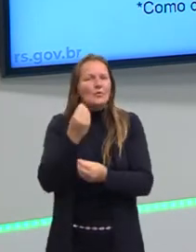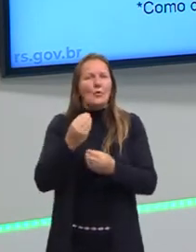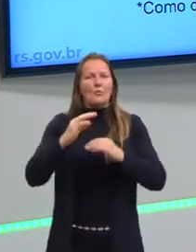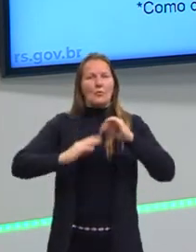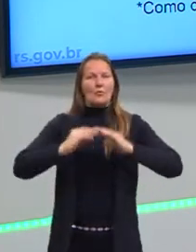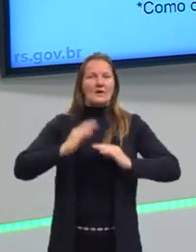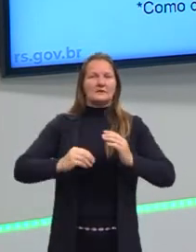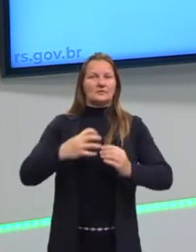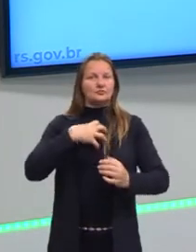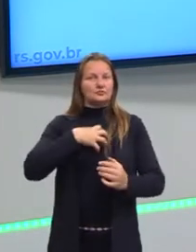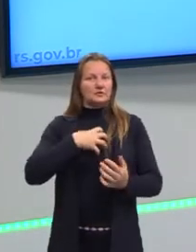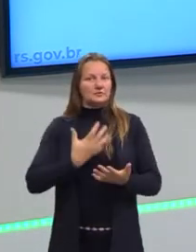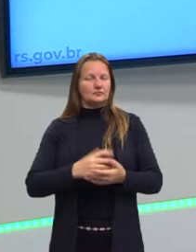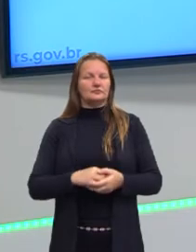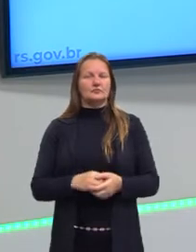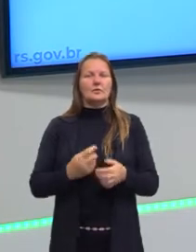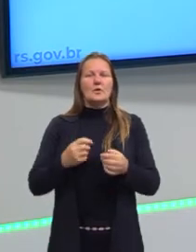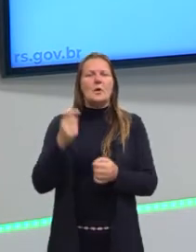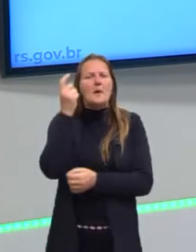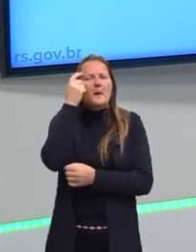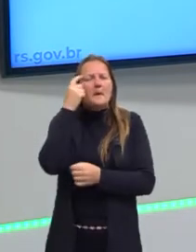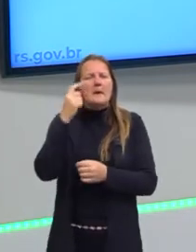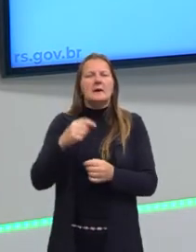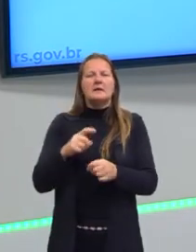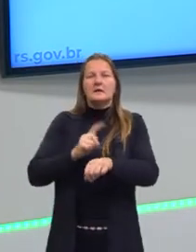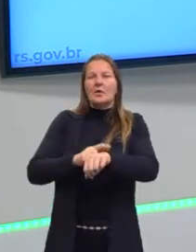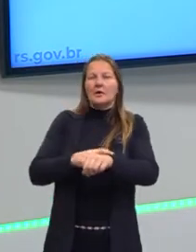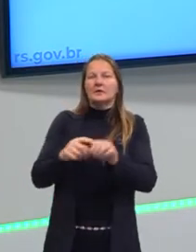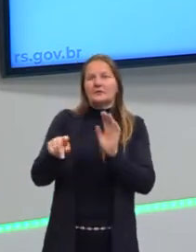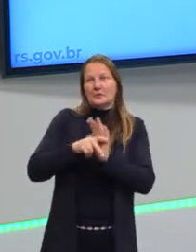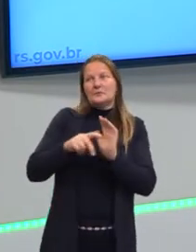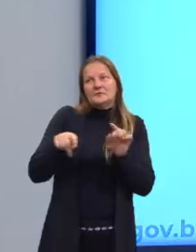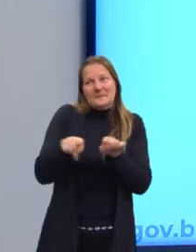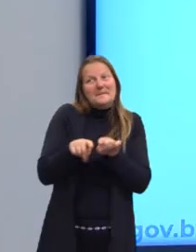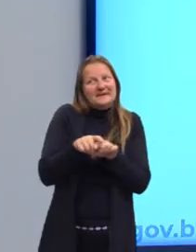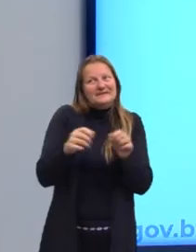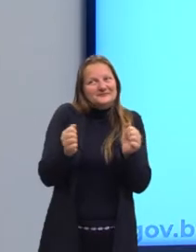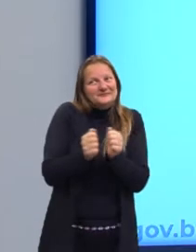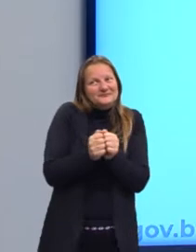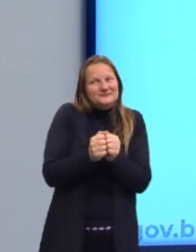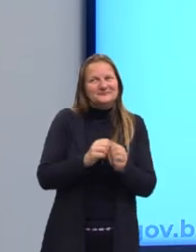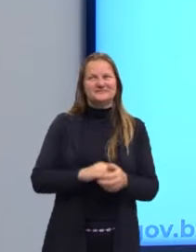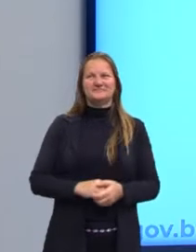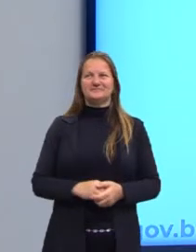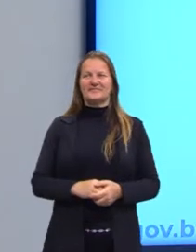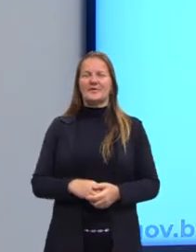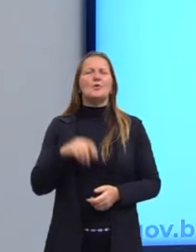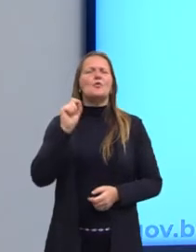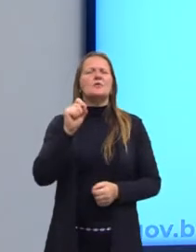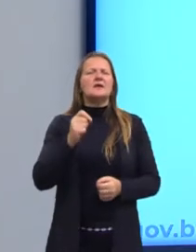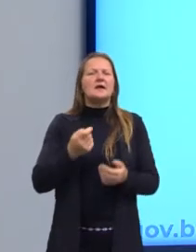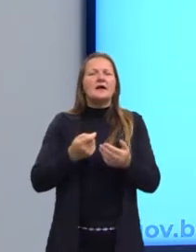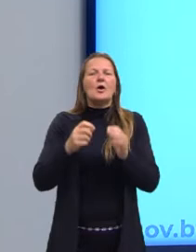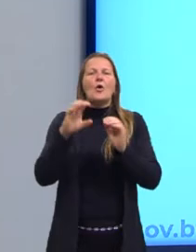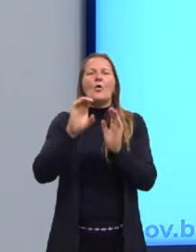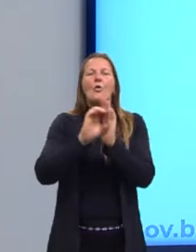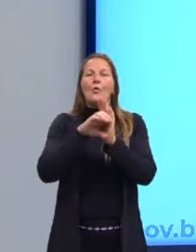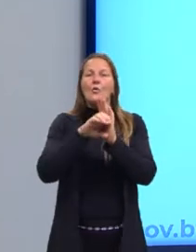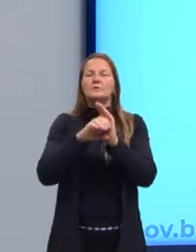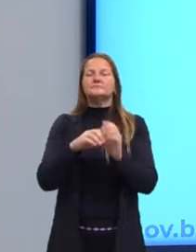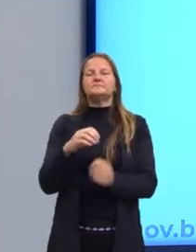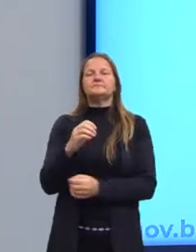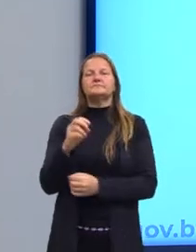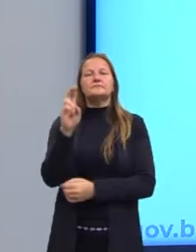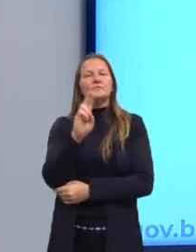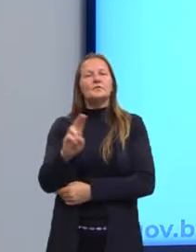nas nossas compras, fazer uma reflexão. Serve para mim também, óbvio. O que é consumo? Consumo é o ato